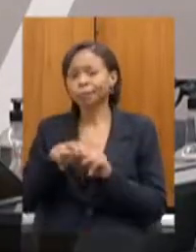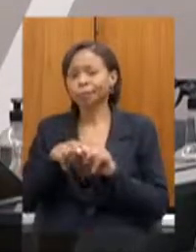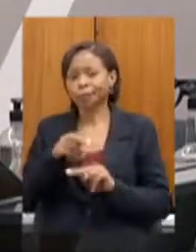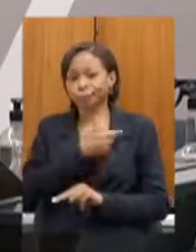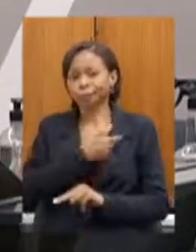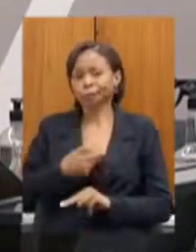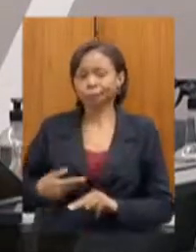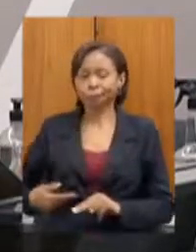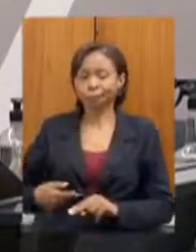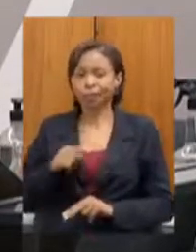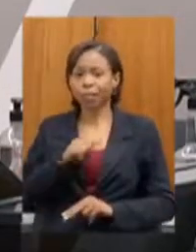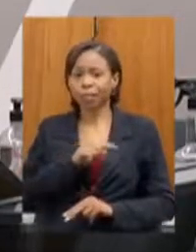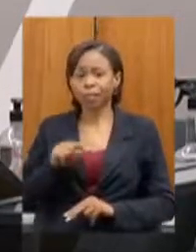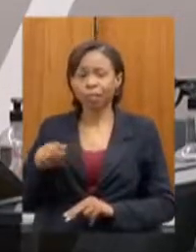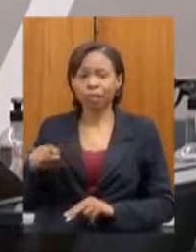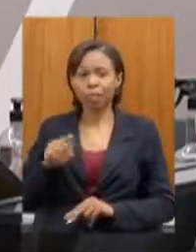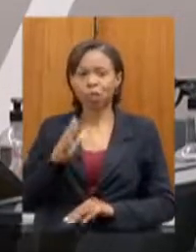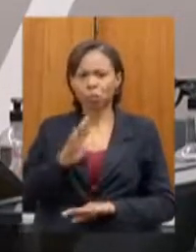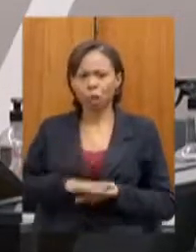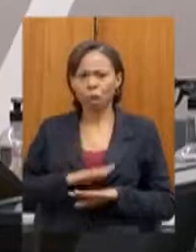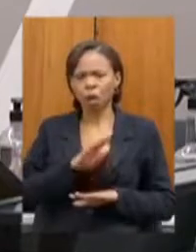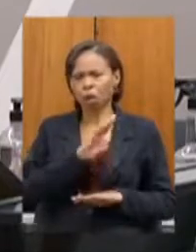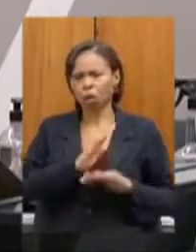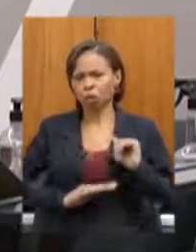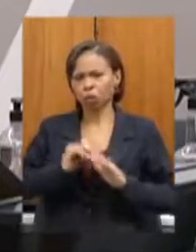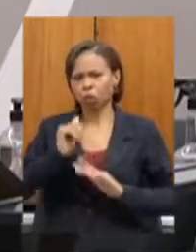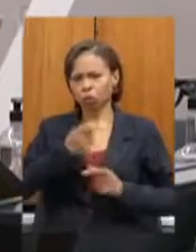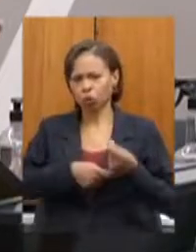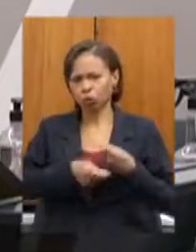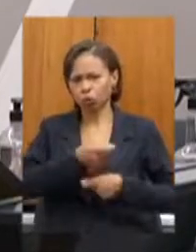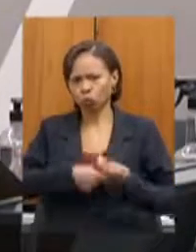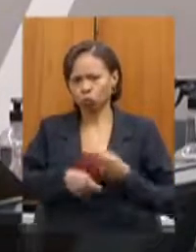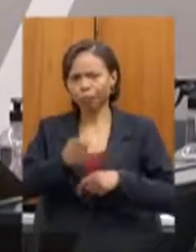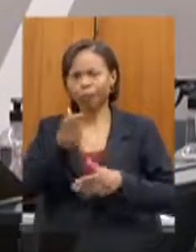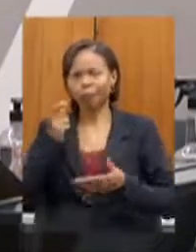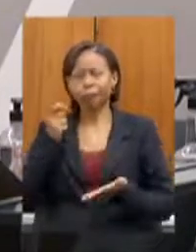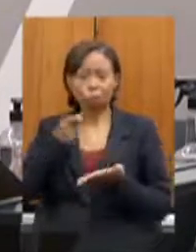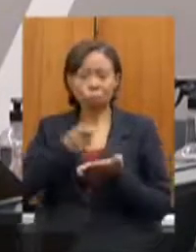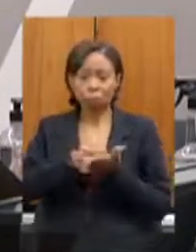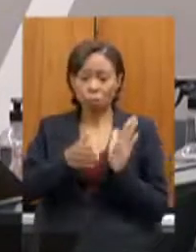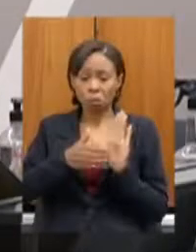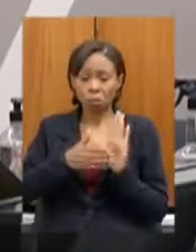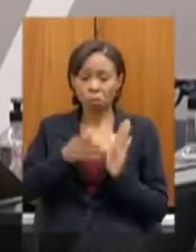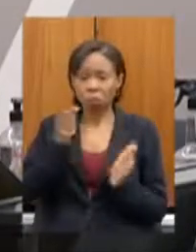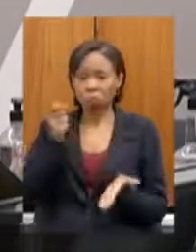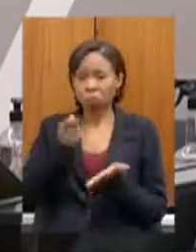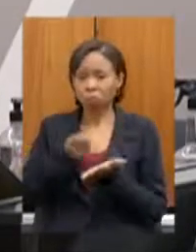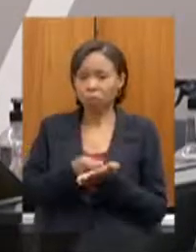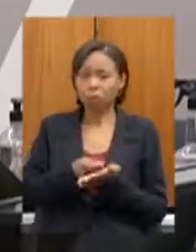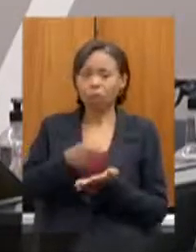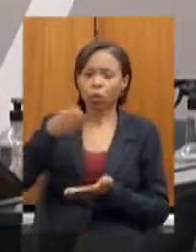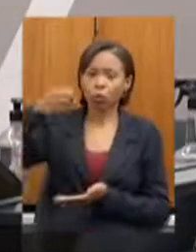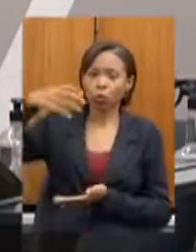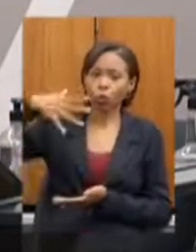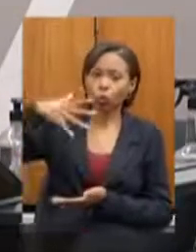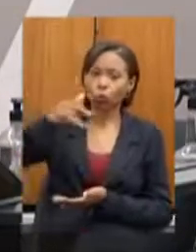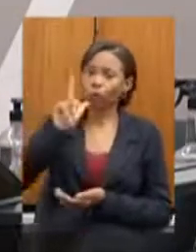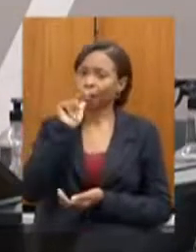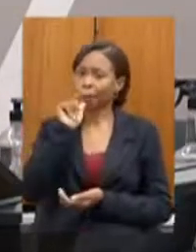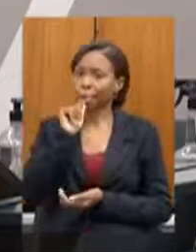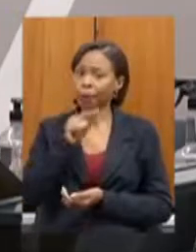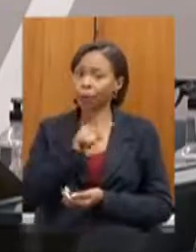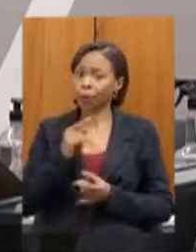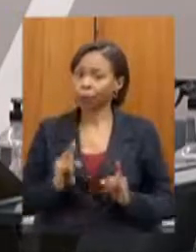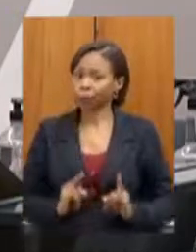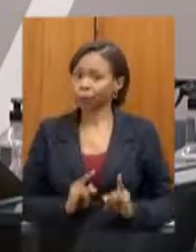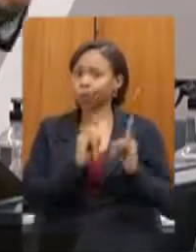gestão mais profissional com a proposta do pagamento de luz e água do prédio que elas ocupam que isso nunca